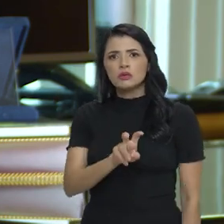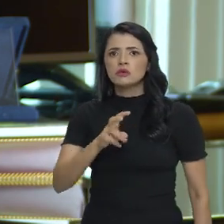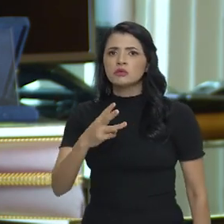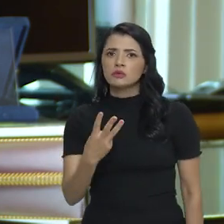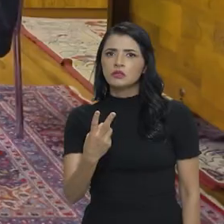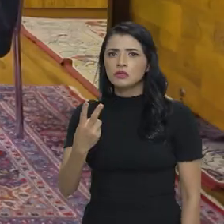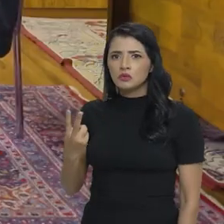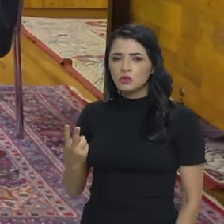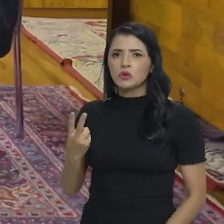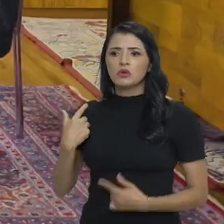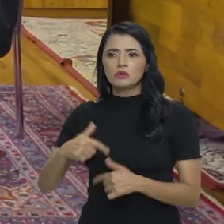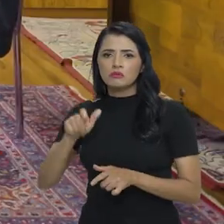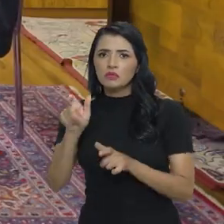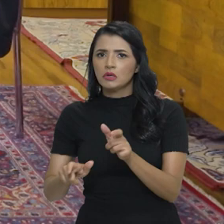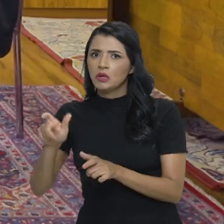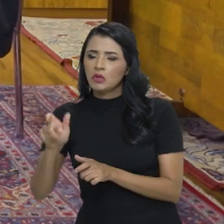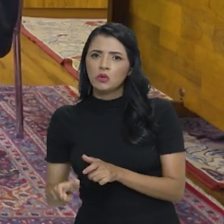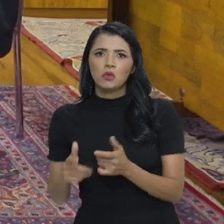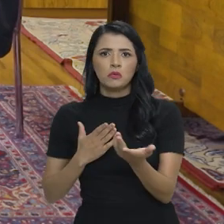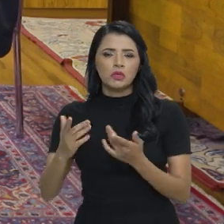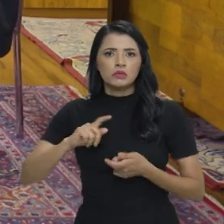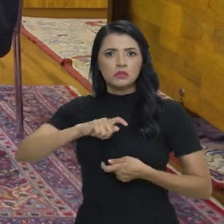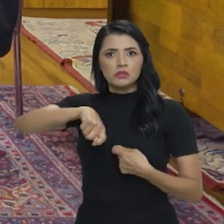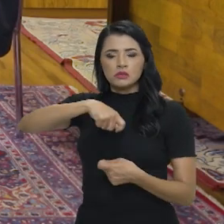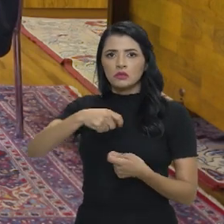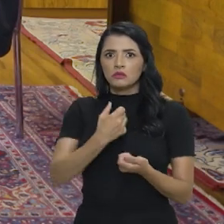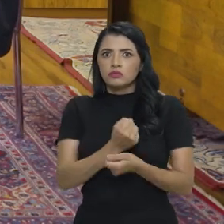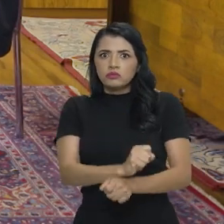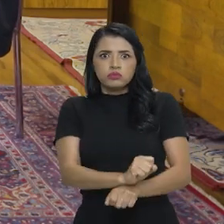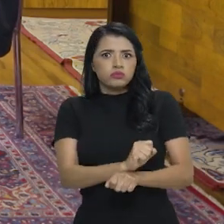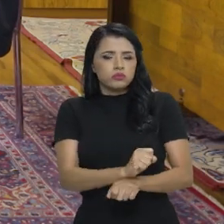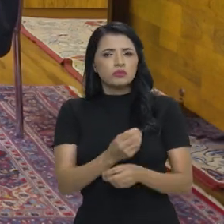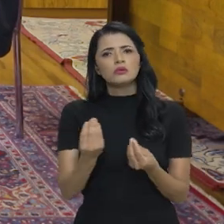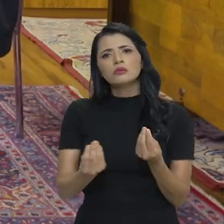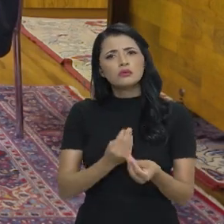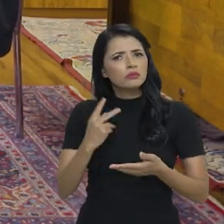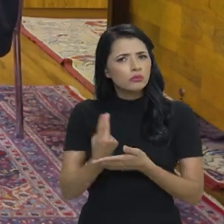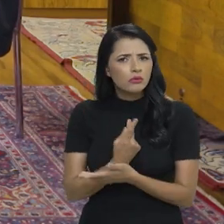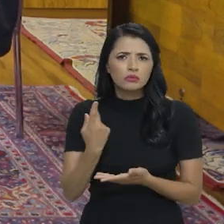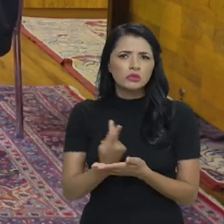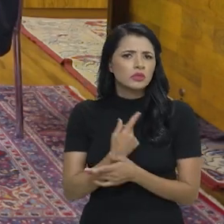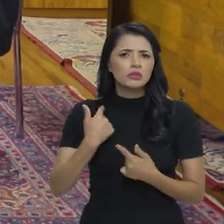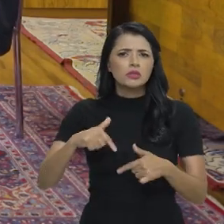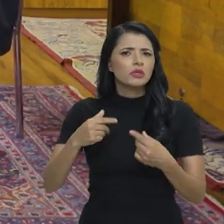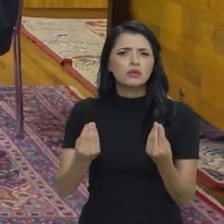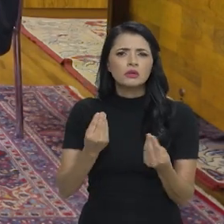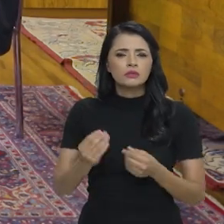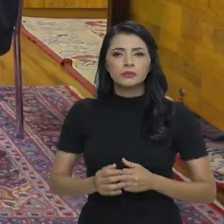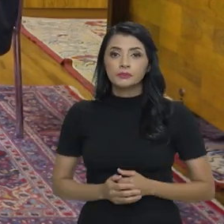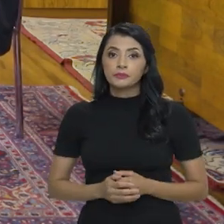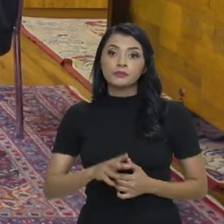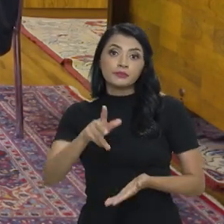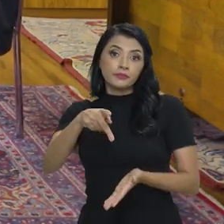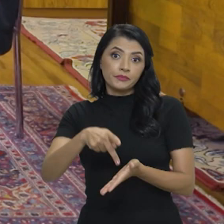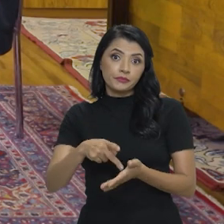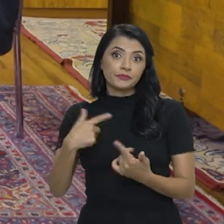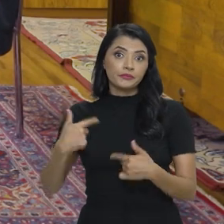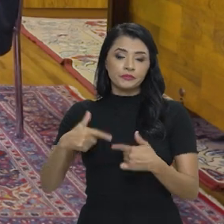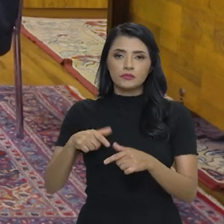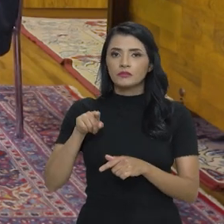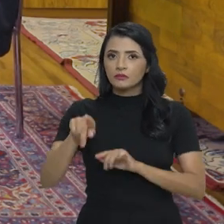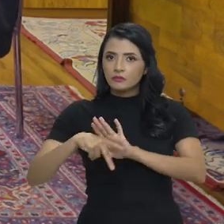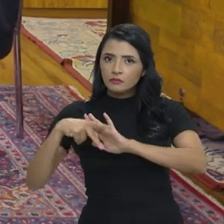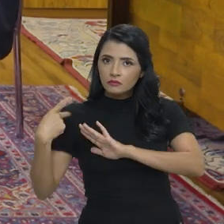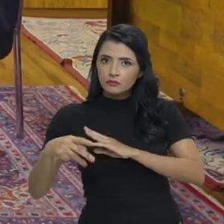agosto 532 trabalhadores em condições análogas à escravidão. Como que foi essa operação, ministro? Na verdade,